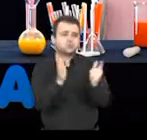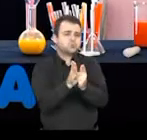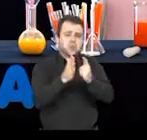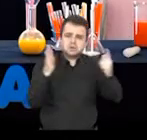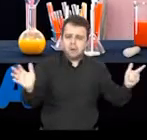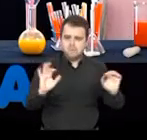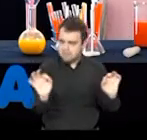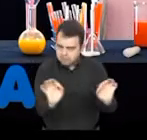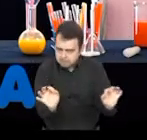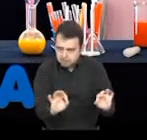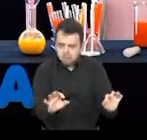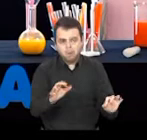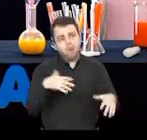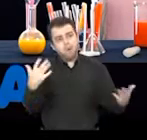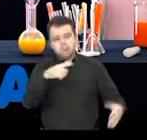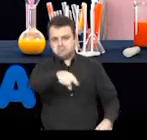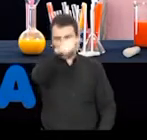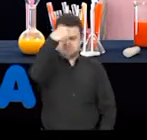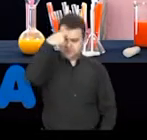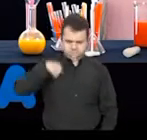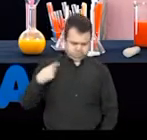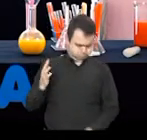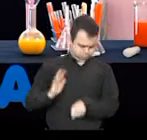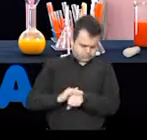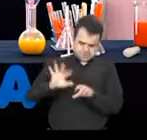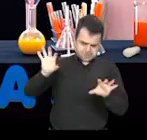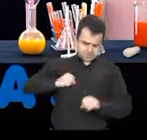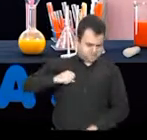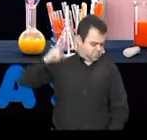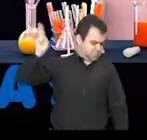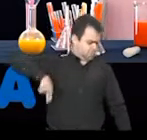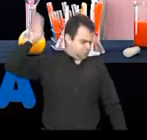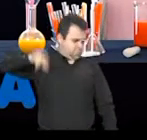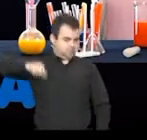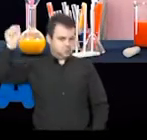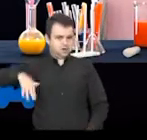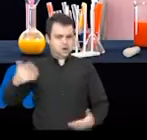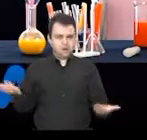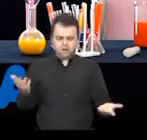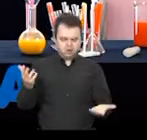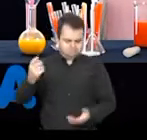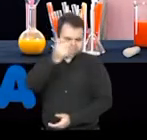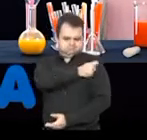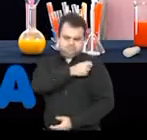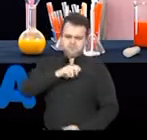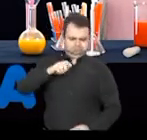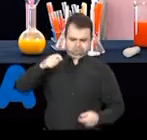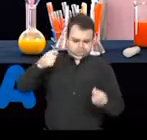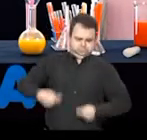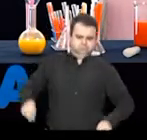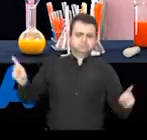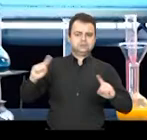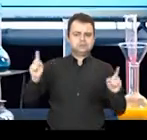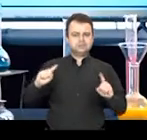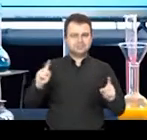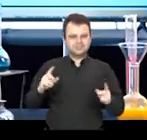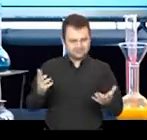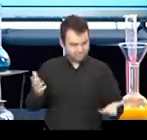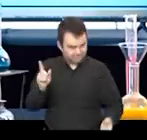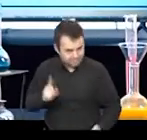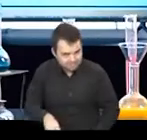mesmo jornal? Ou ainda pensam de que nunca vai acontecer com elas e não é necessário tomar a vacina?